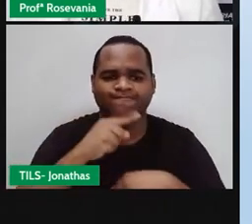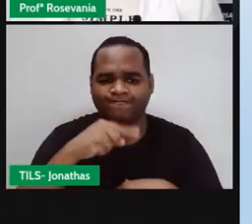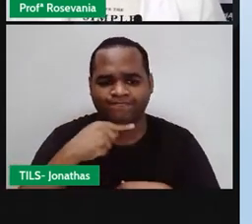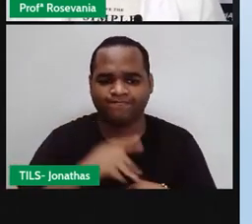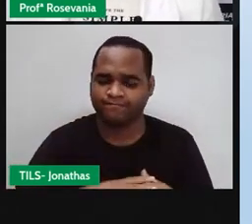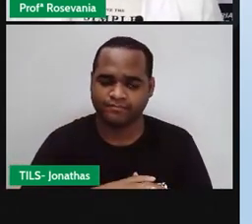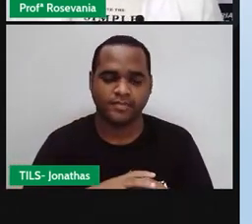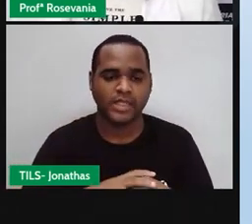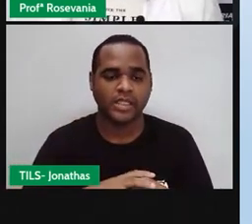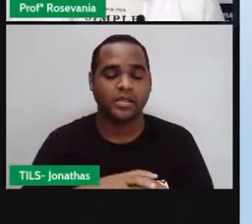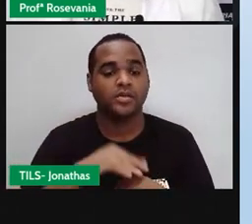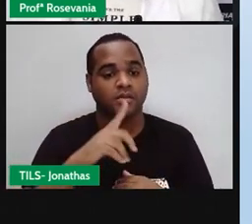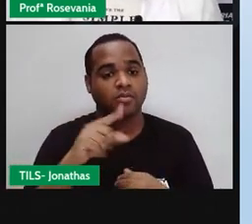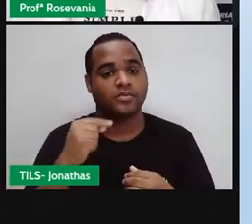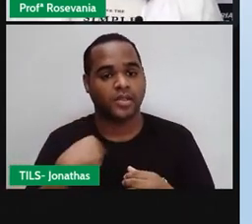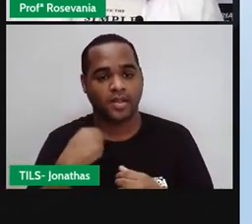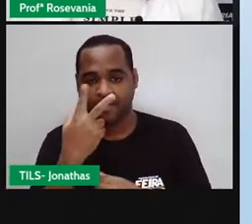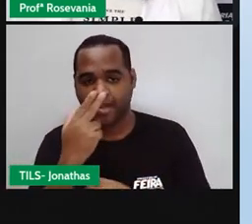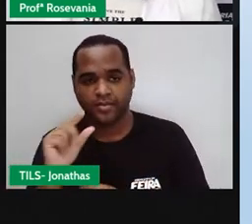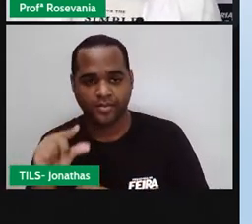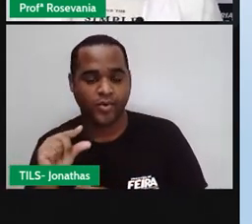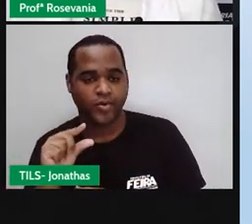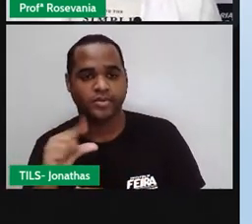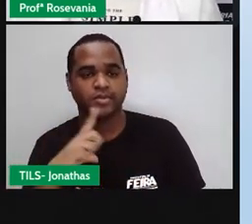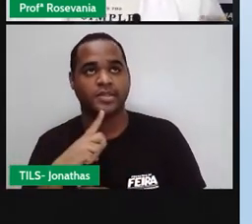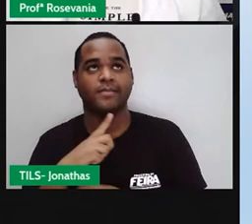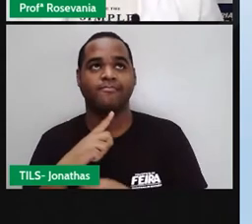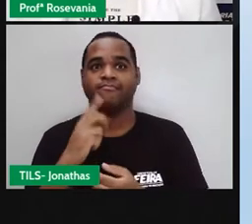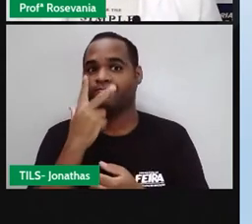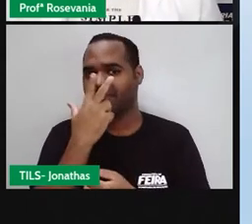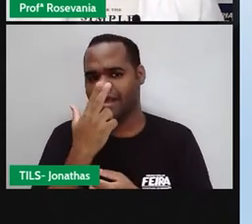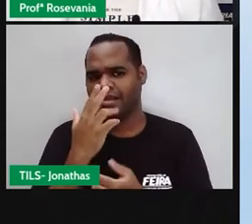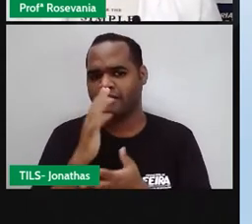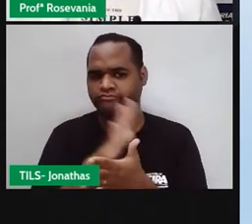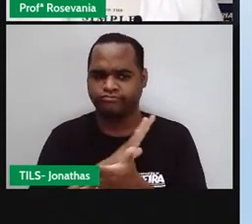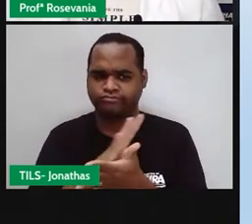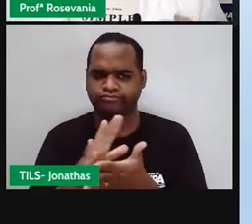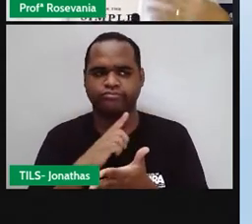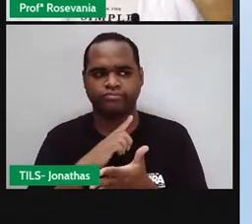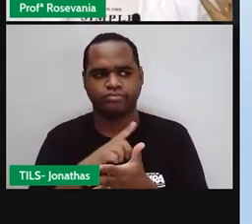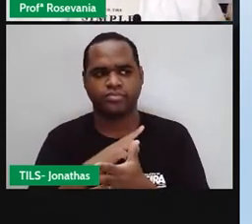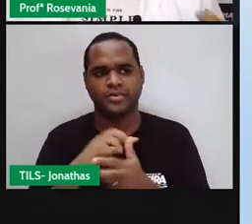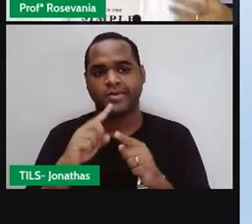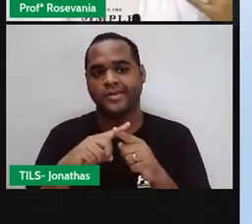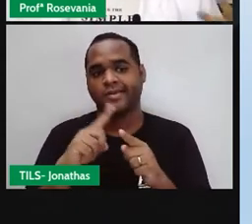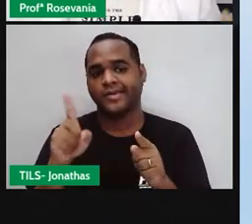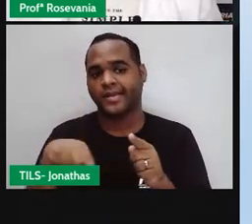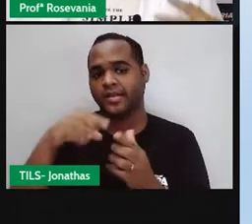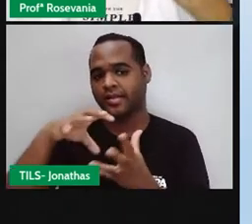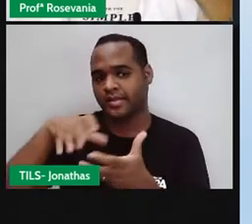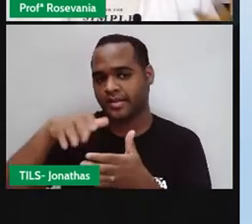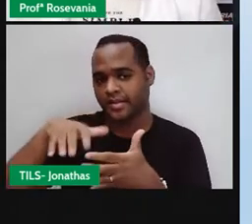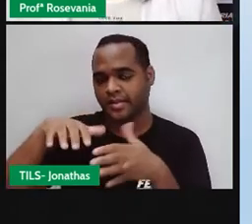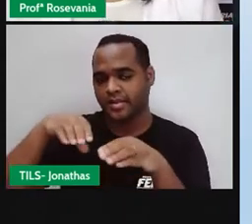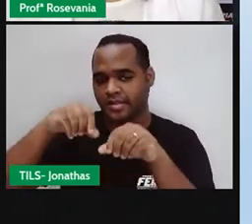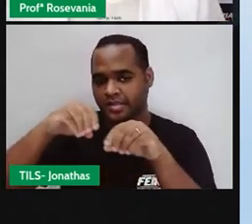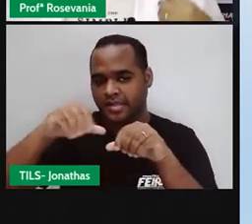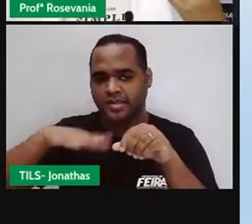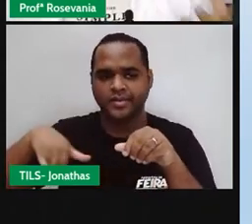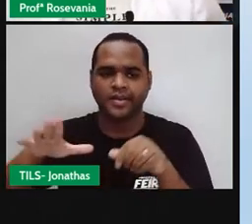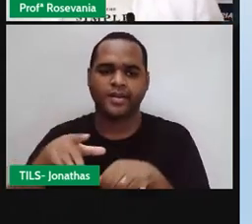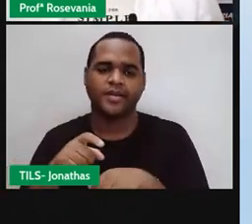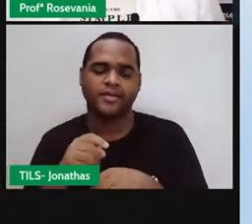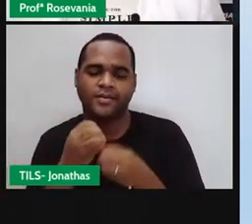parte dessa, né, dessa radiação, ela acaba se escapando, mas não é o suficiente para que a Terra tenha aquelas temperaturas, né, mais